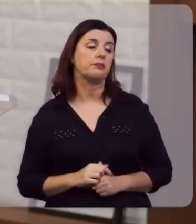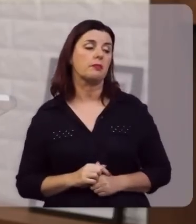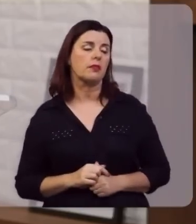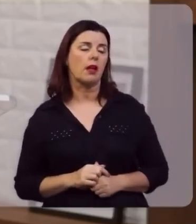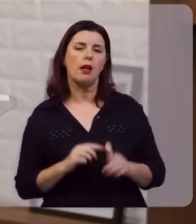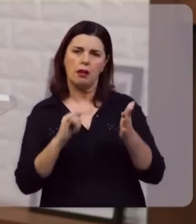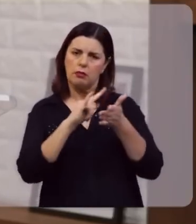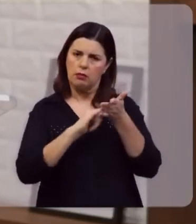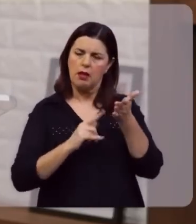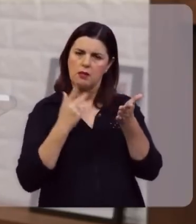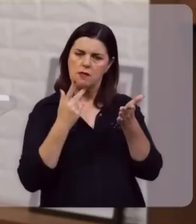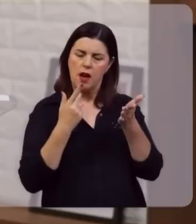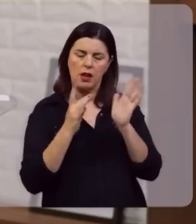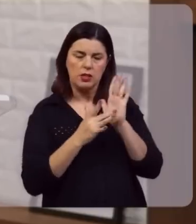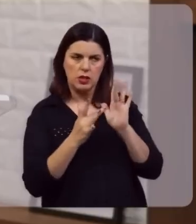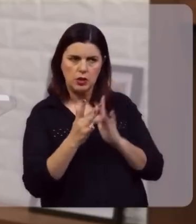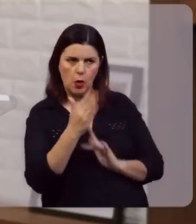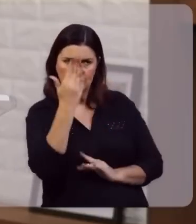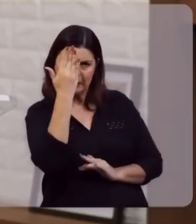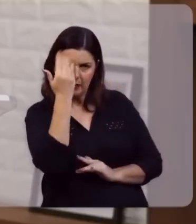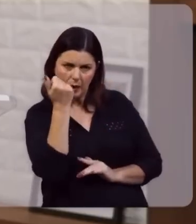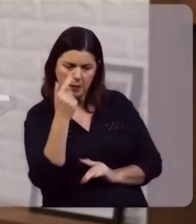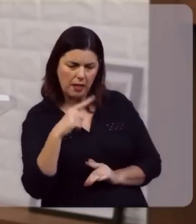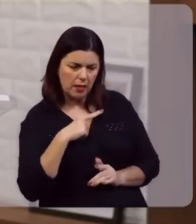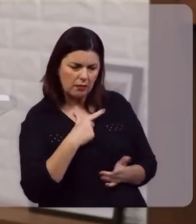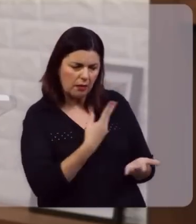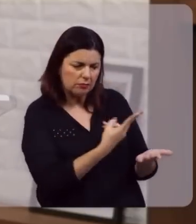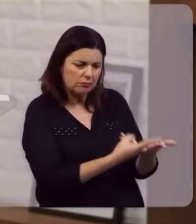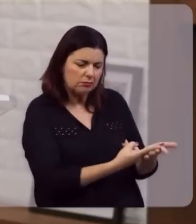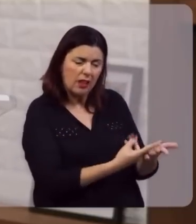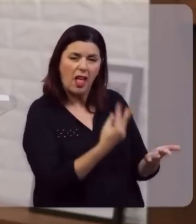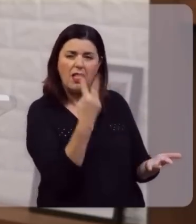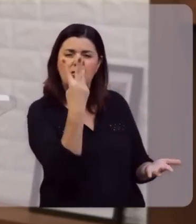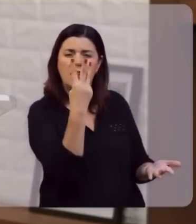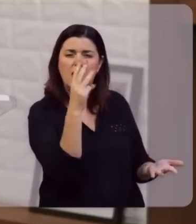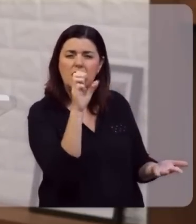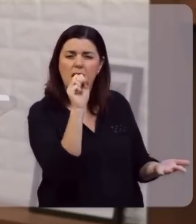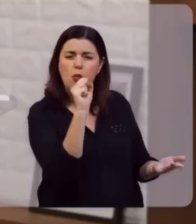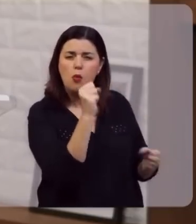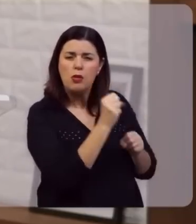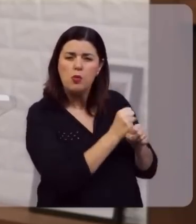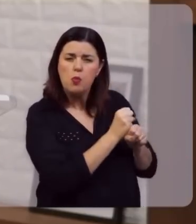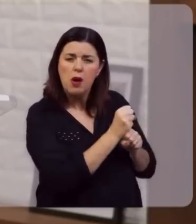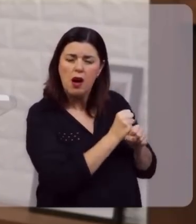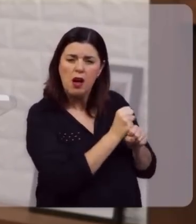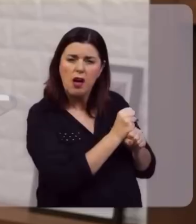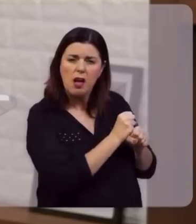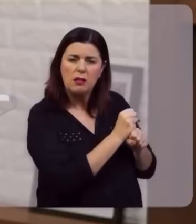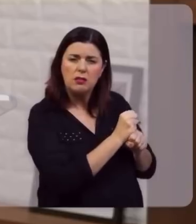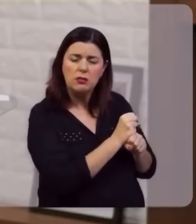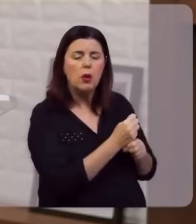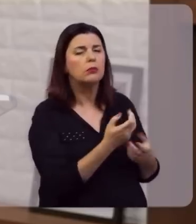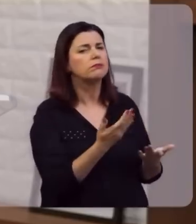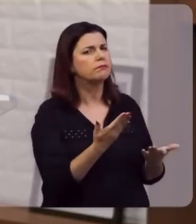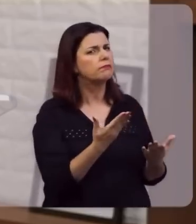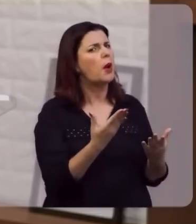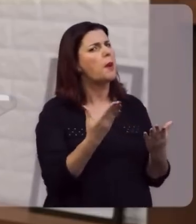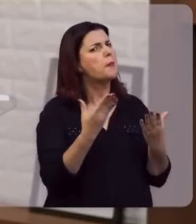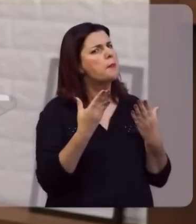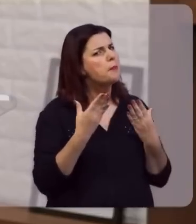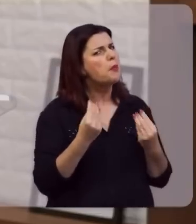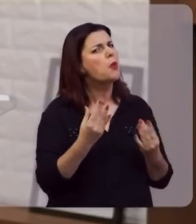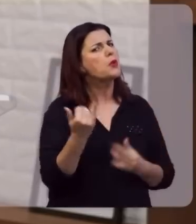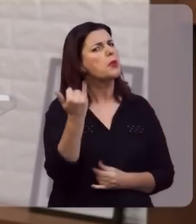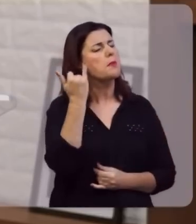E diz o texto, sabendo Jesus que ele estava assim, há 38 anos. Isso é um fato muito,